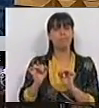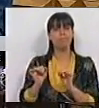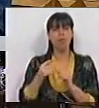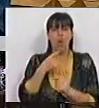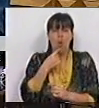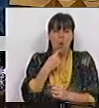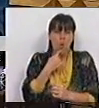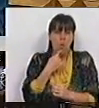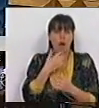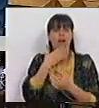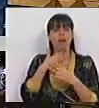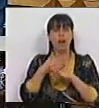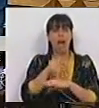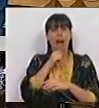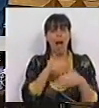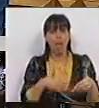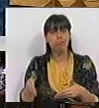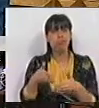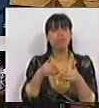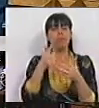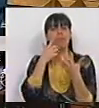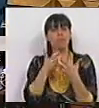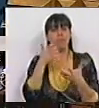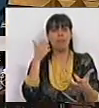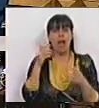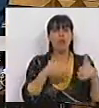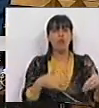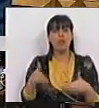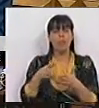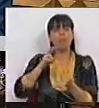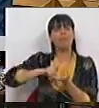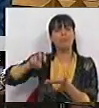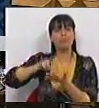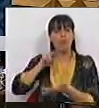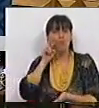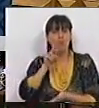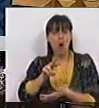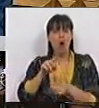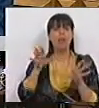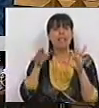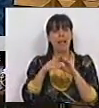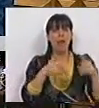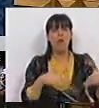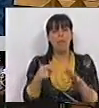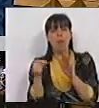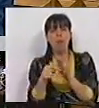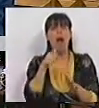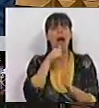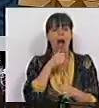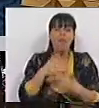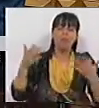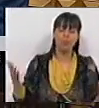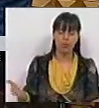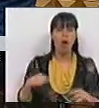extensos e excessivos cursos de água, onde se destacam os percursos pedestres das levadas. Trata-se,